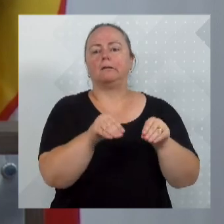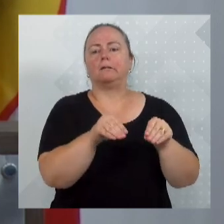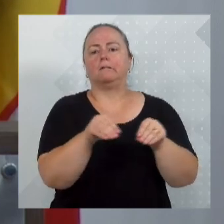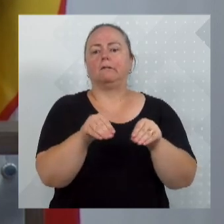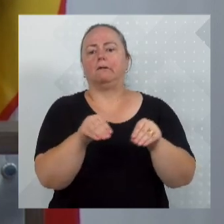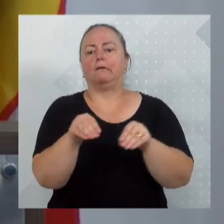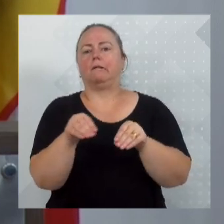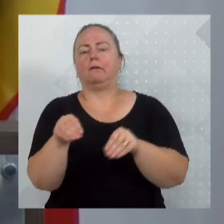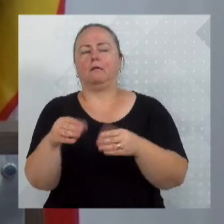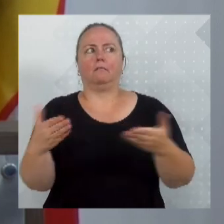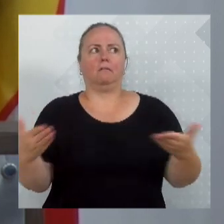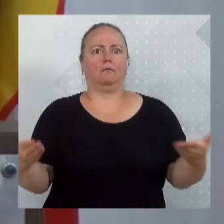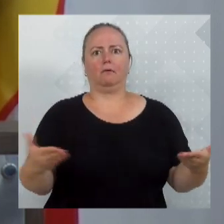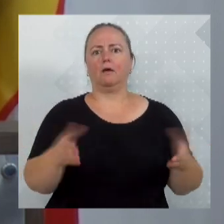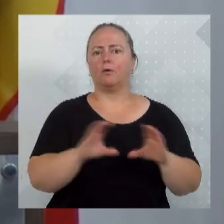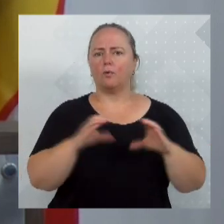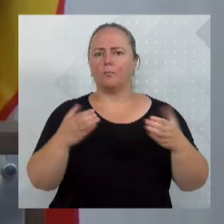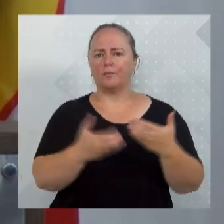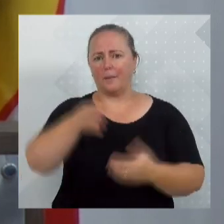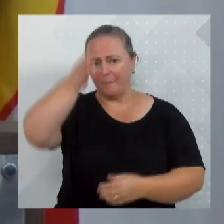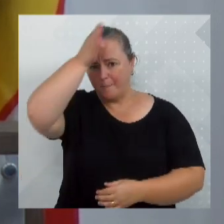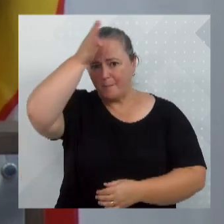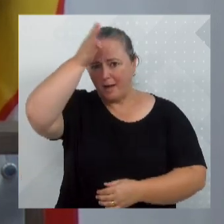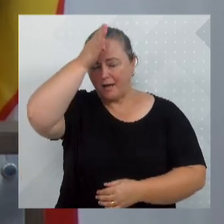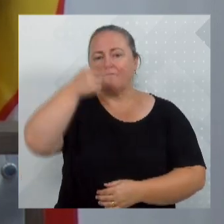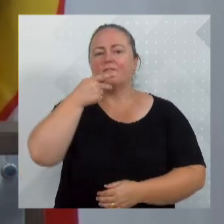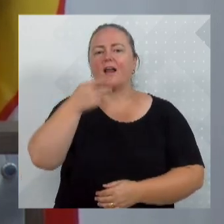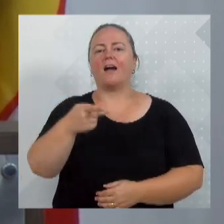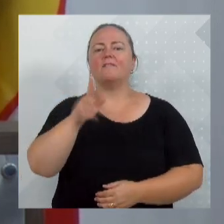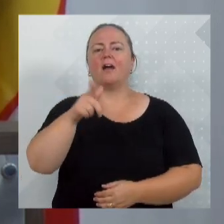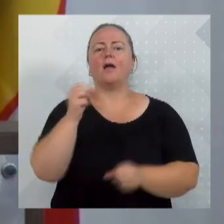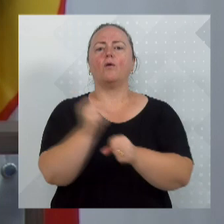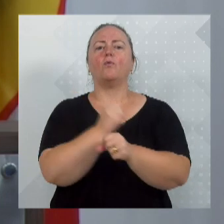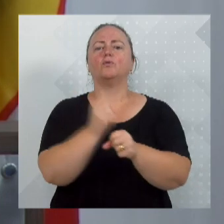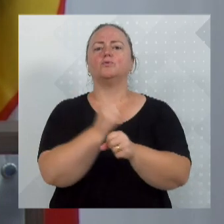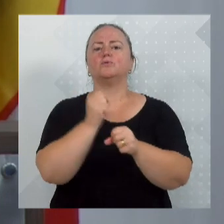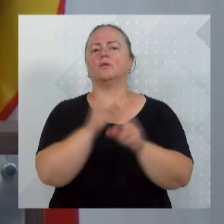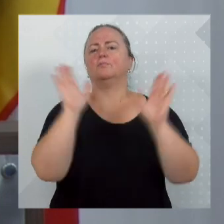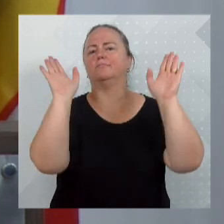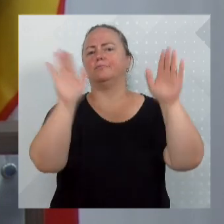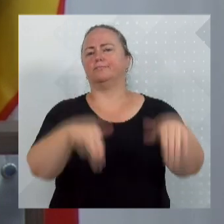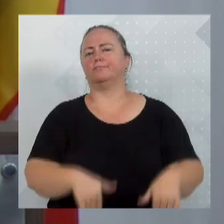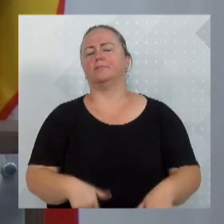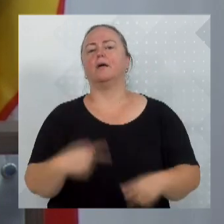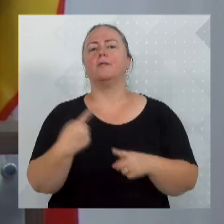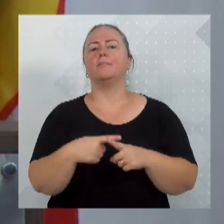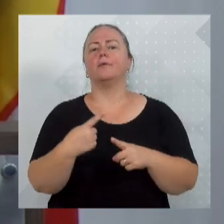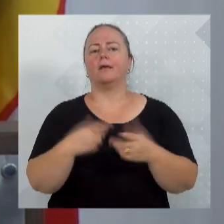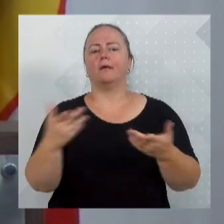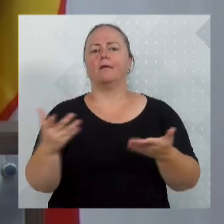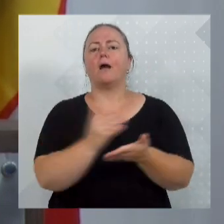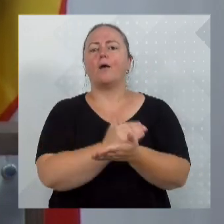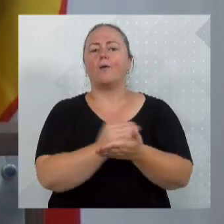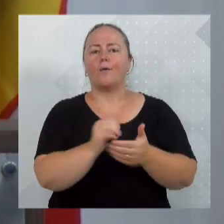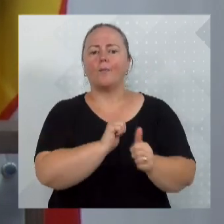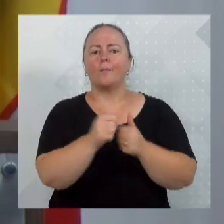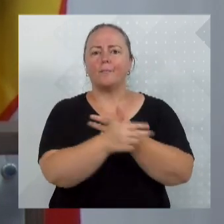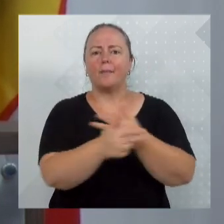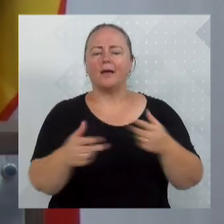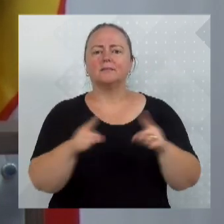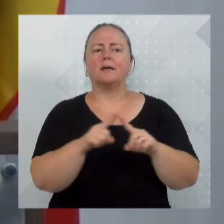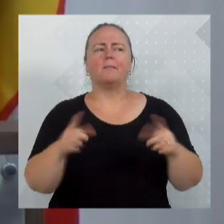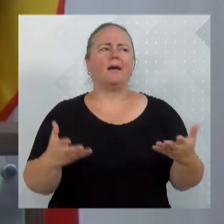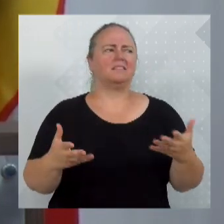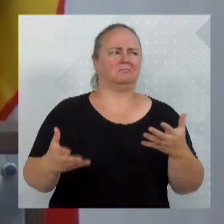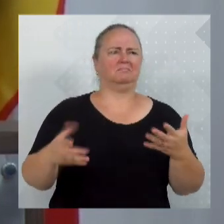pela comunidade do Badenfurt como o elefante branco do Badenfurt. Porque é um centro de iniciação esporte que vai ser de uso compartilhado entre